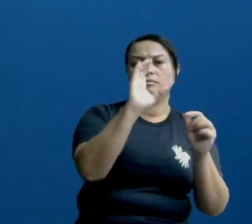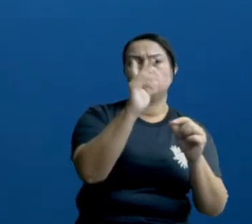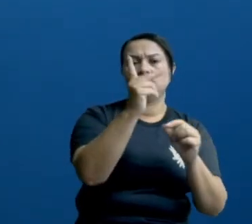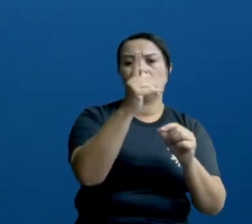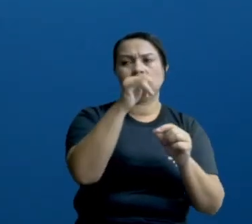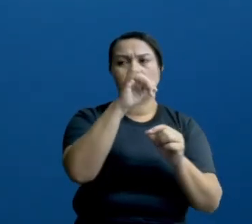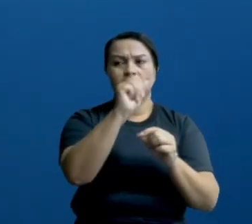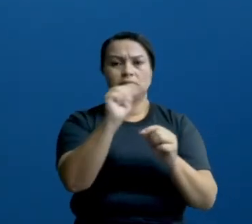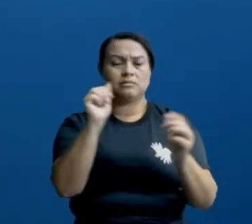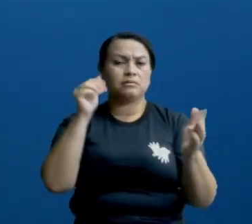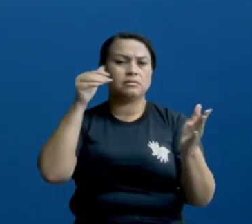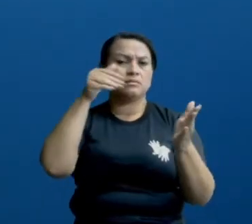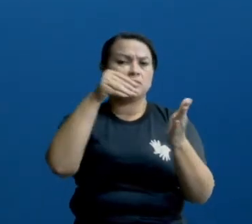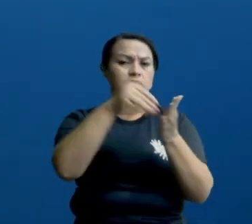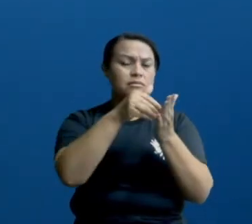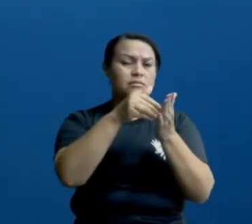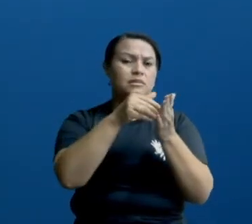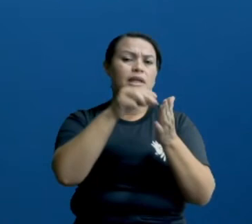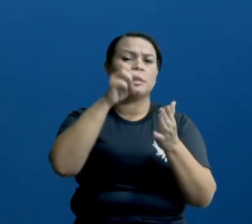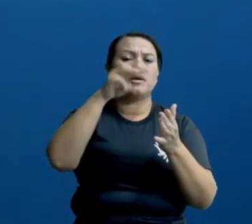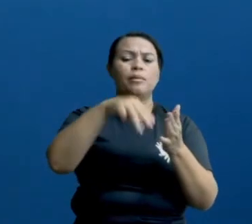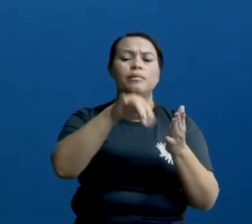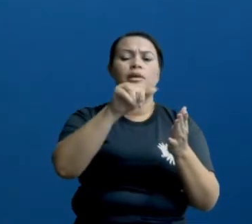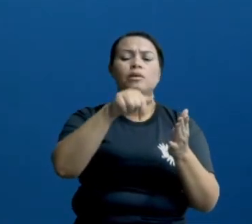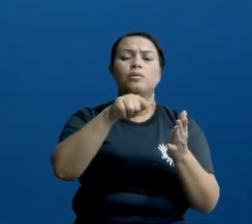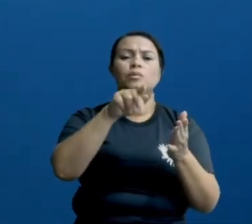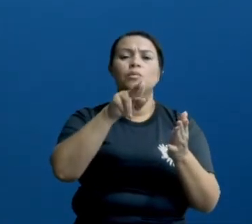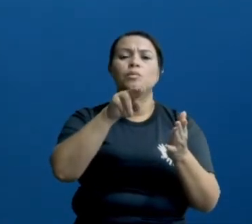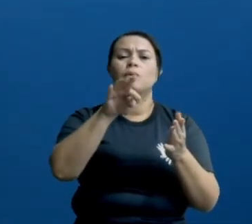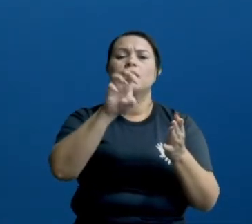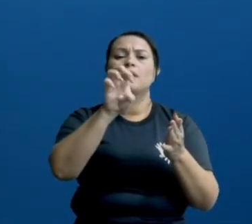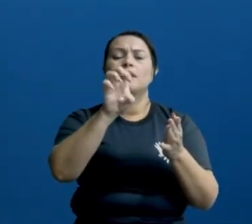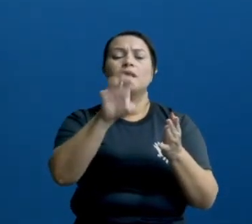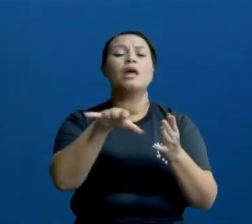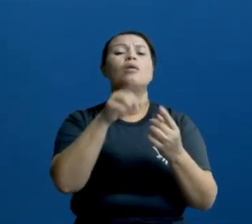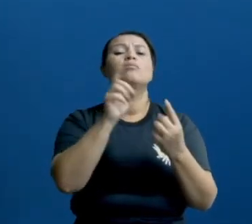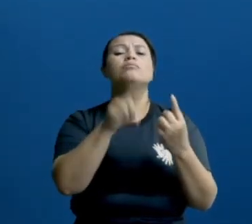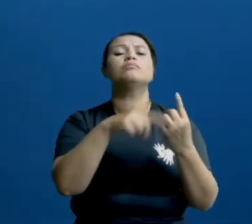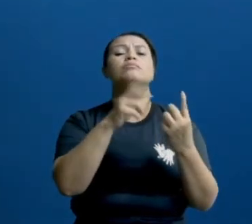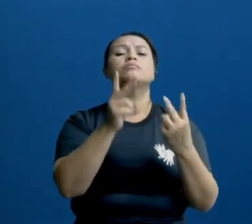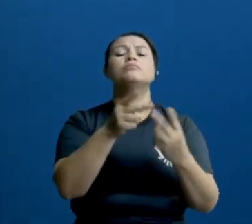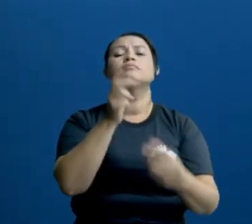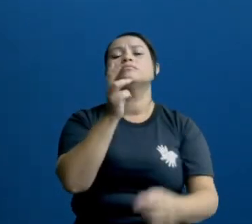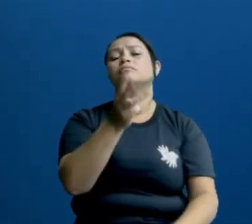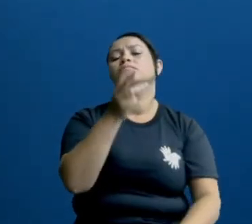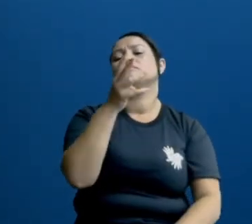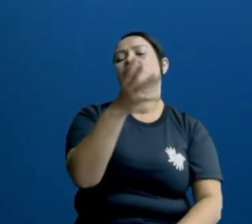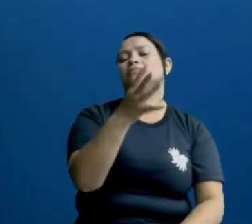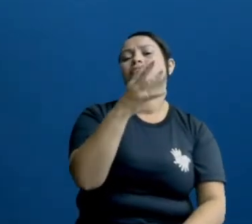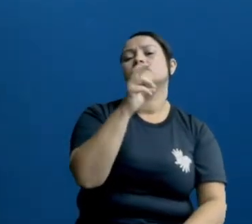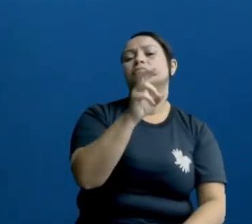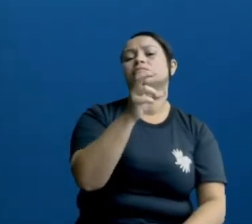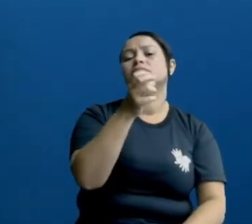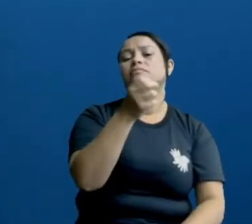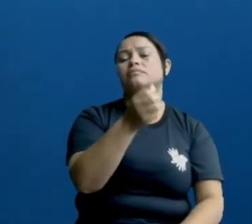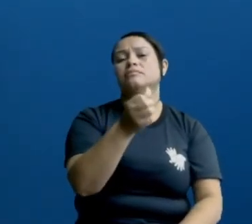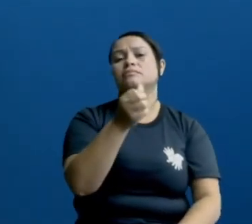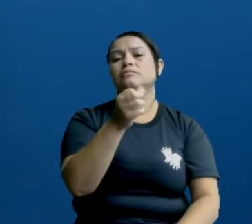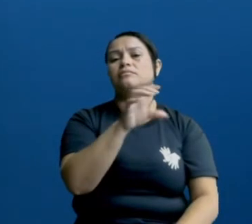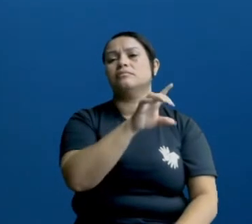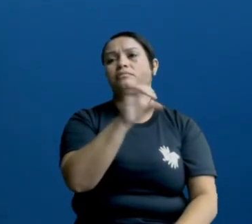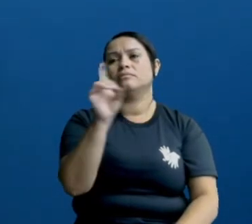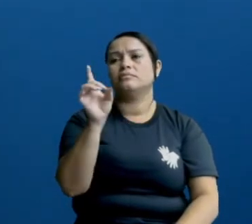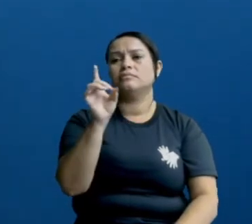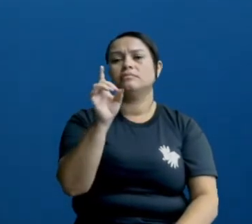até o quartazo minguente, passaram-se um, dois, três, quatro, cinco, seis